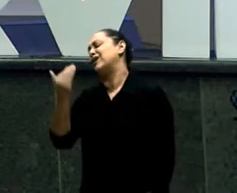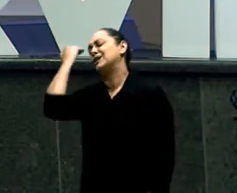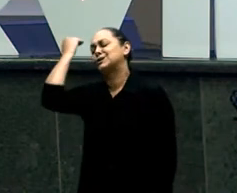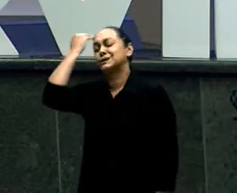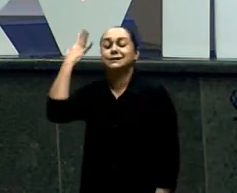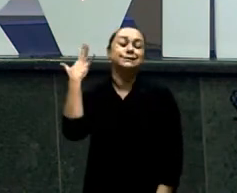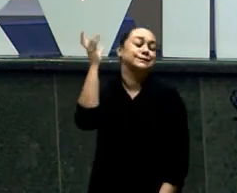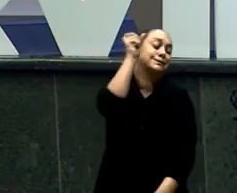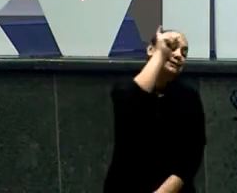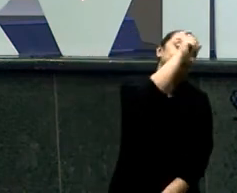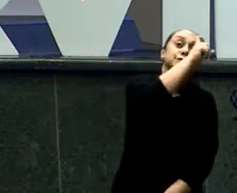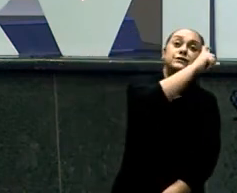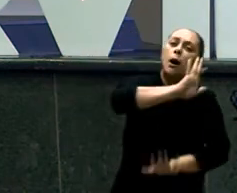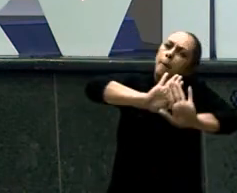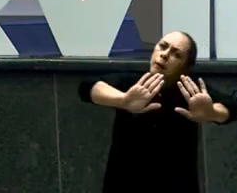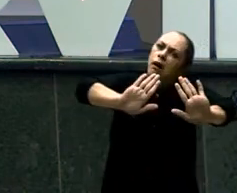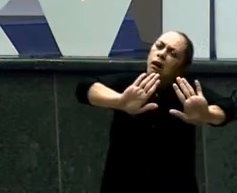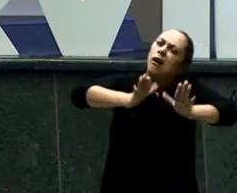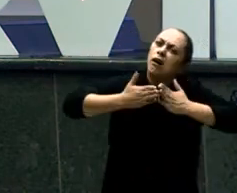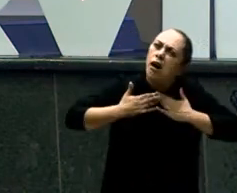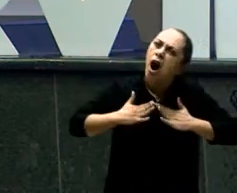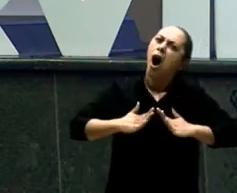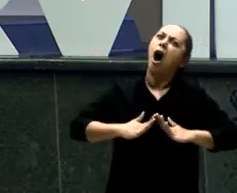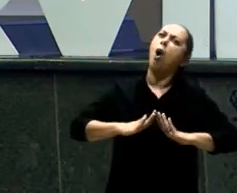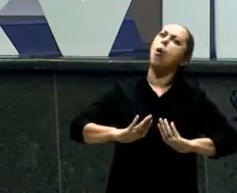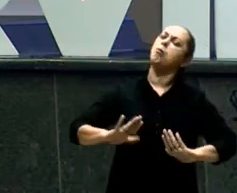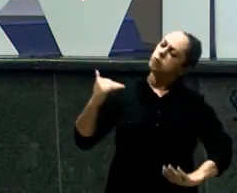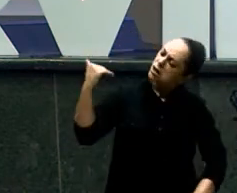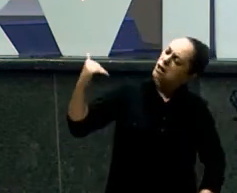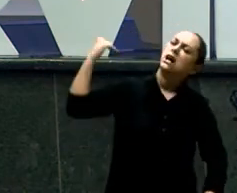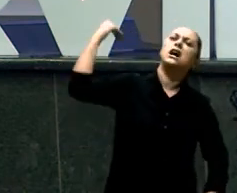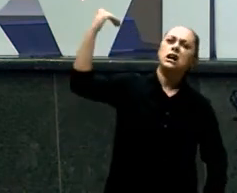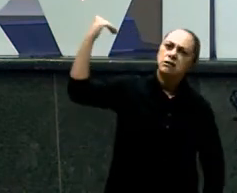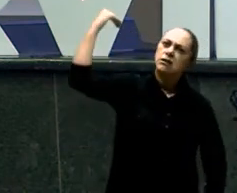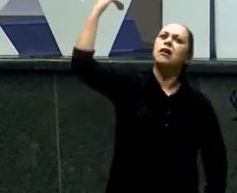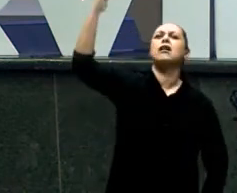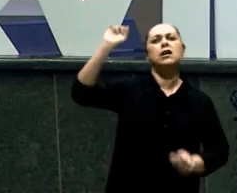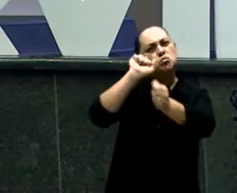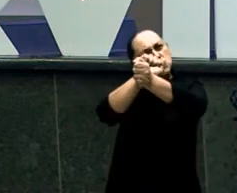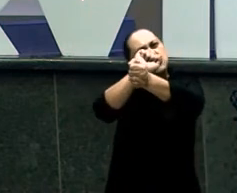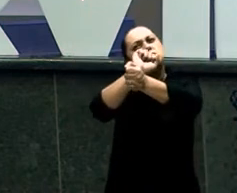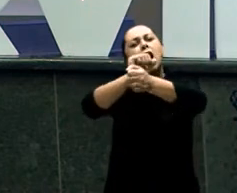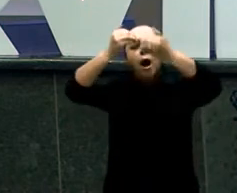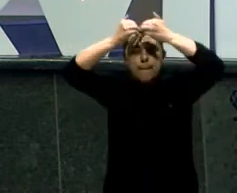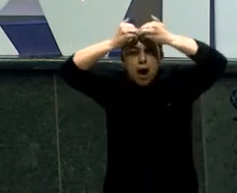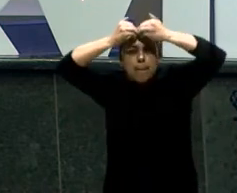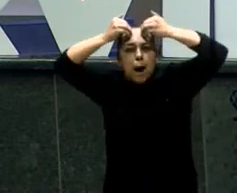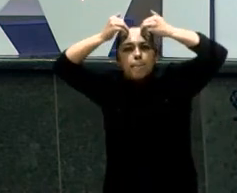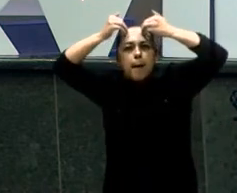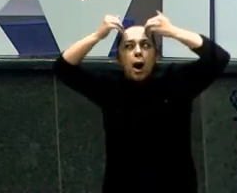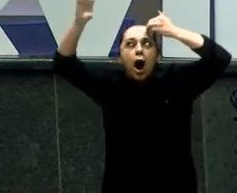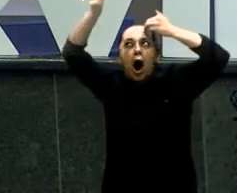Pastor, mas O mais lindo de tudo É que eles cresceram Dentro de casa Eles não cresceram Fora de casa Eles